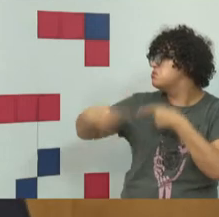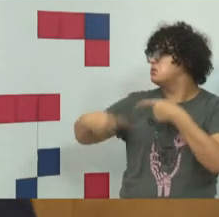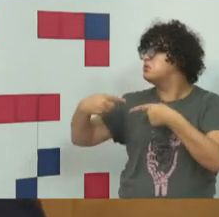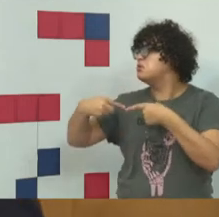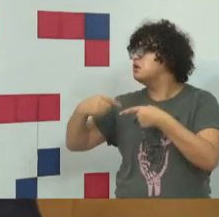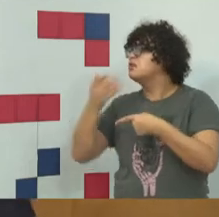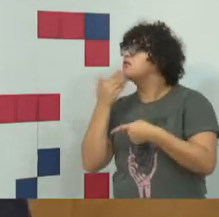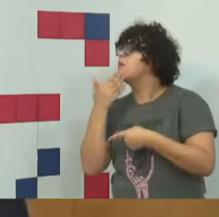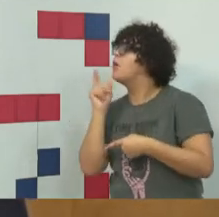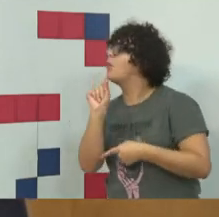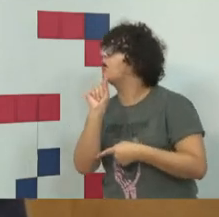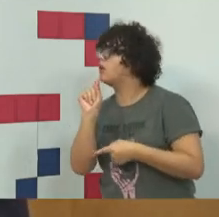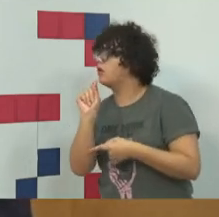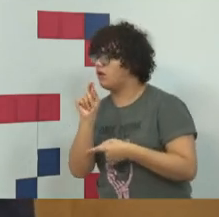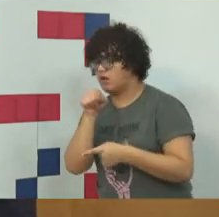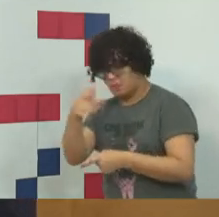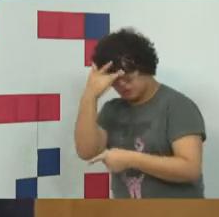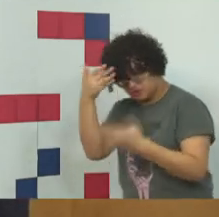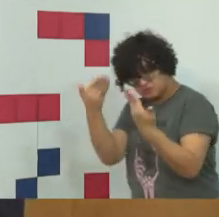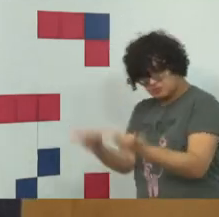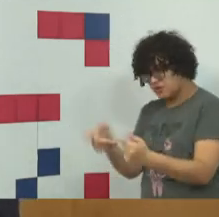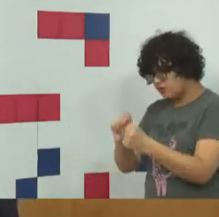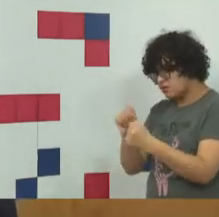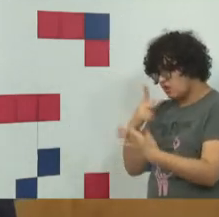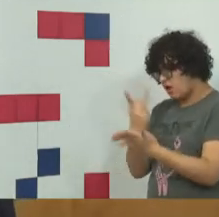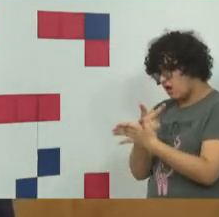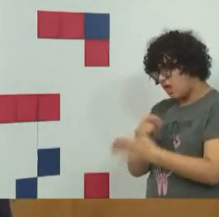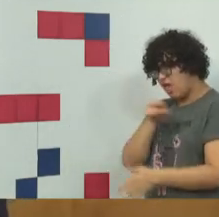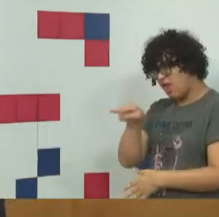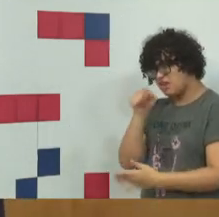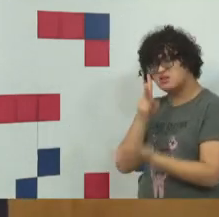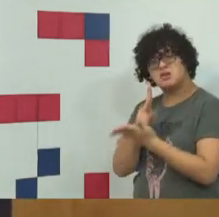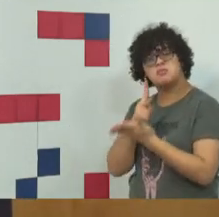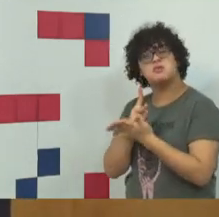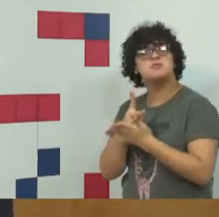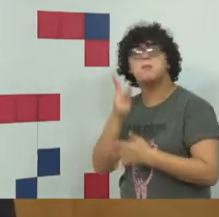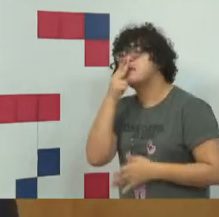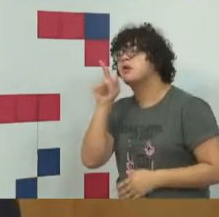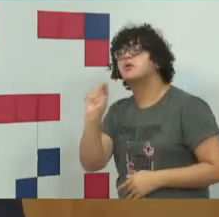torno da figura do réu. O réu é sempre, talvez,